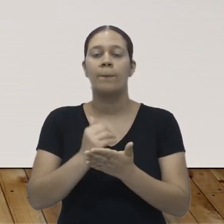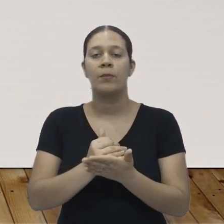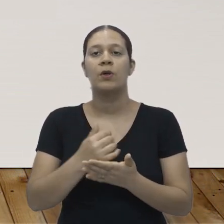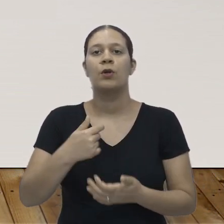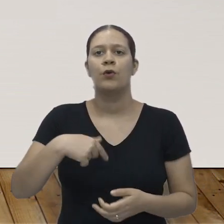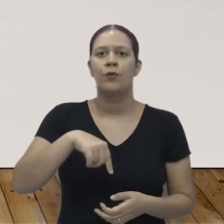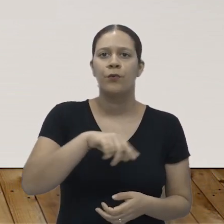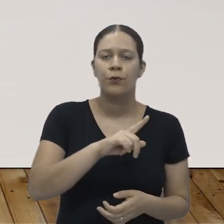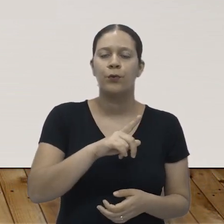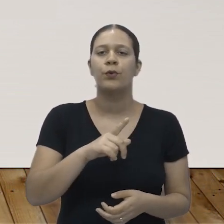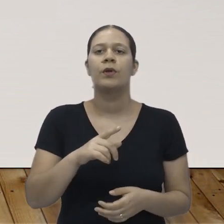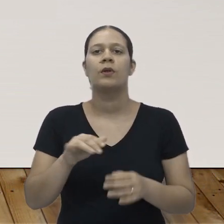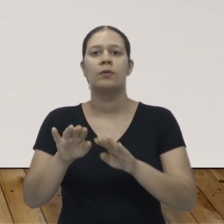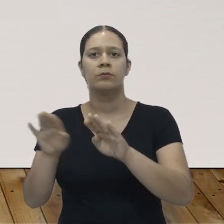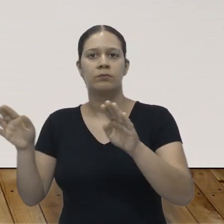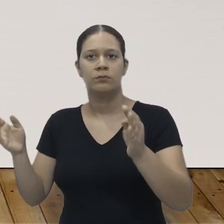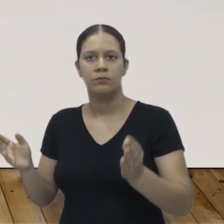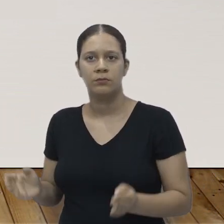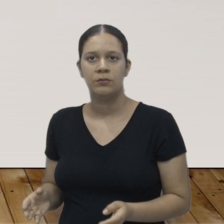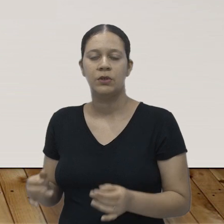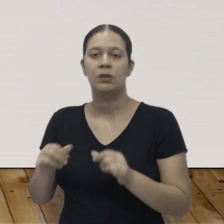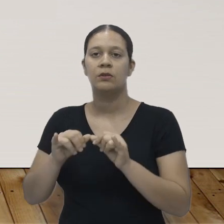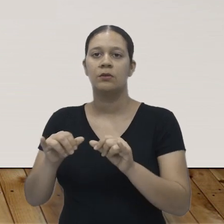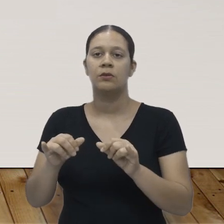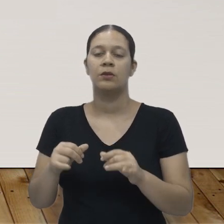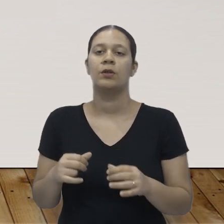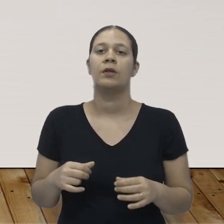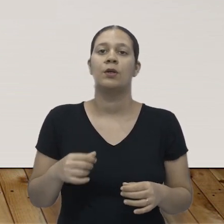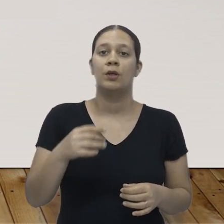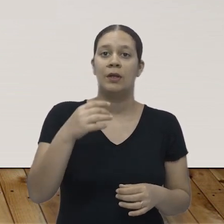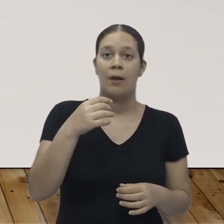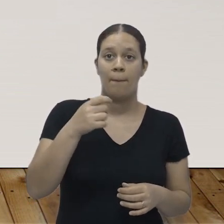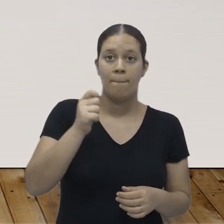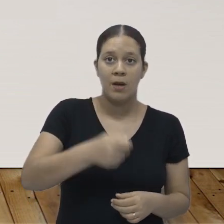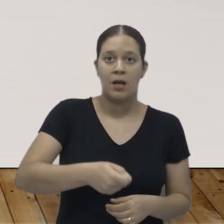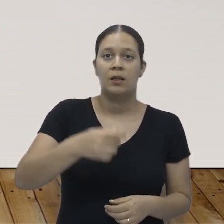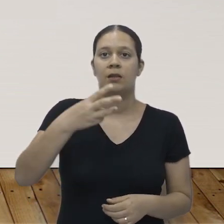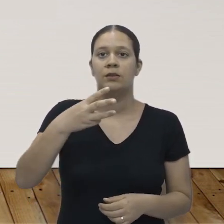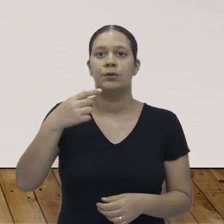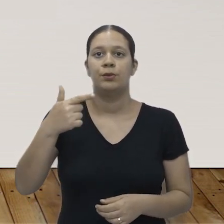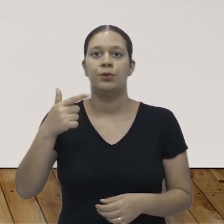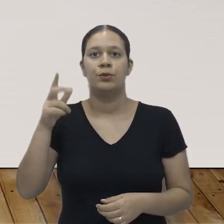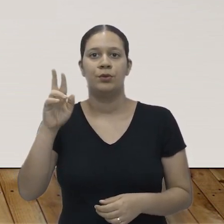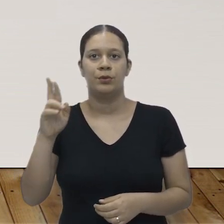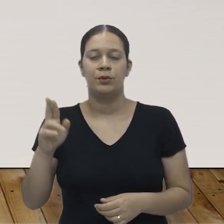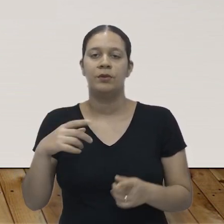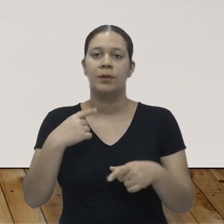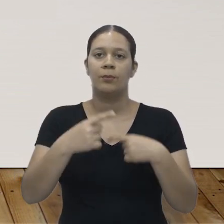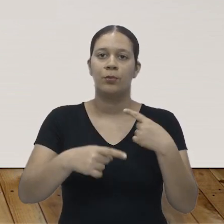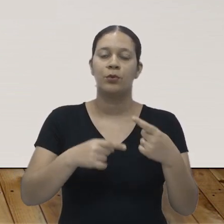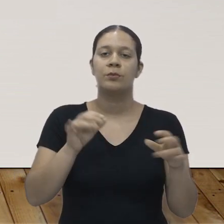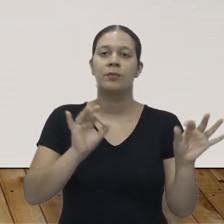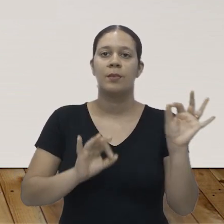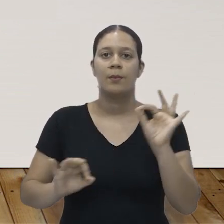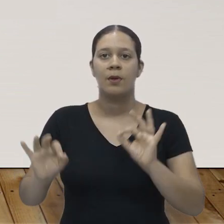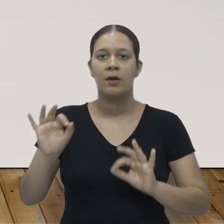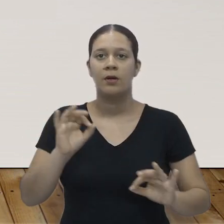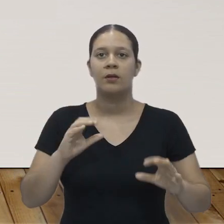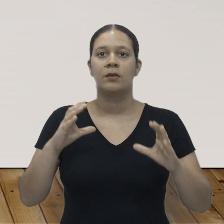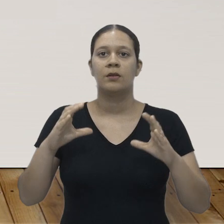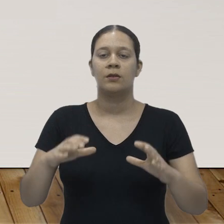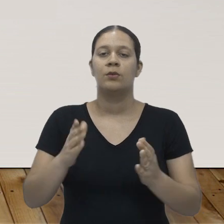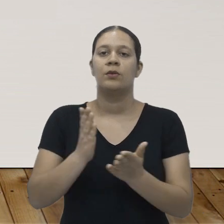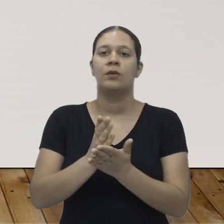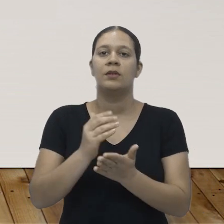desse bolo. Chegando a sua vez no caixa do supermercado, o valor pago pelos ingredientes foi de R$,00. Depois de preparado,